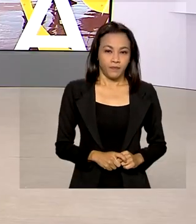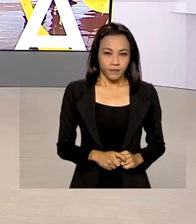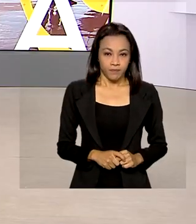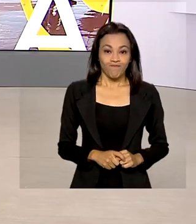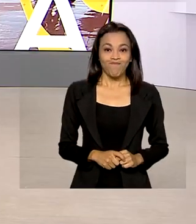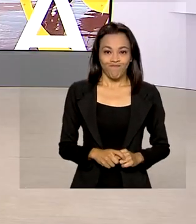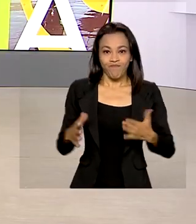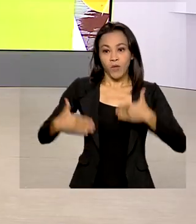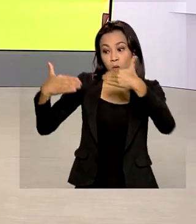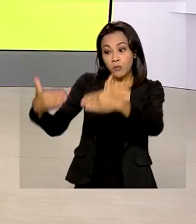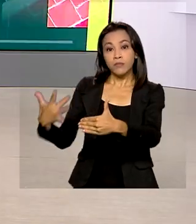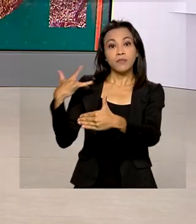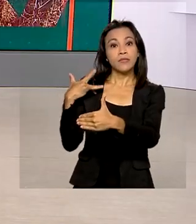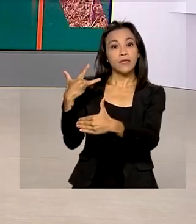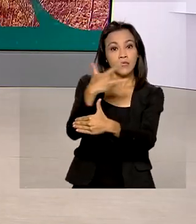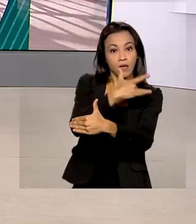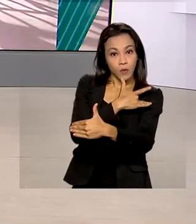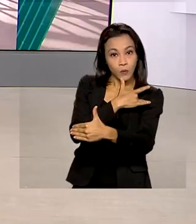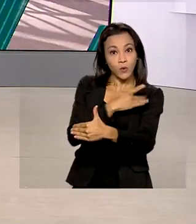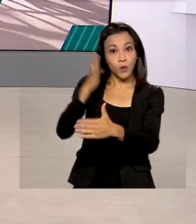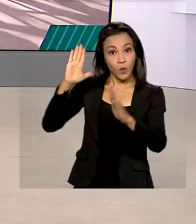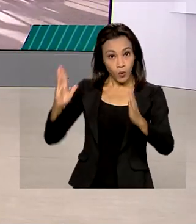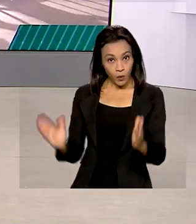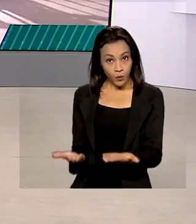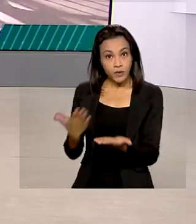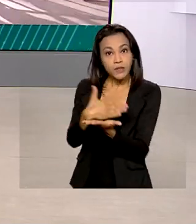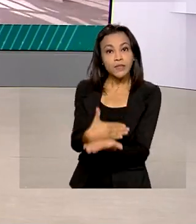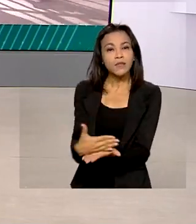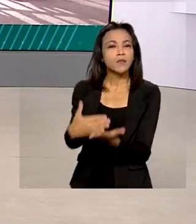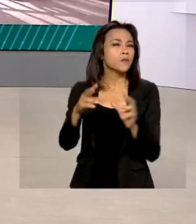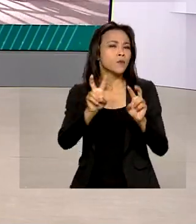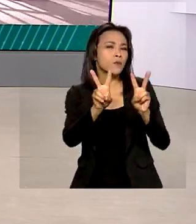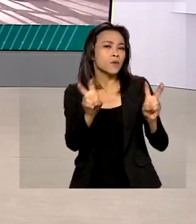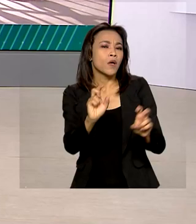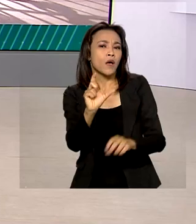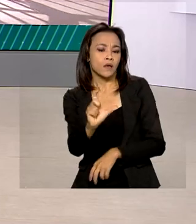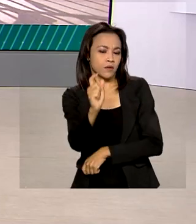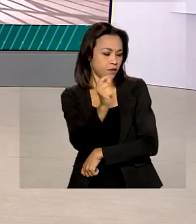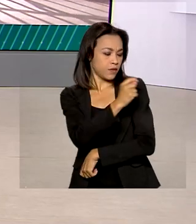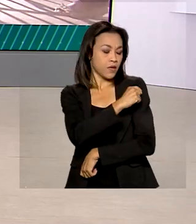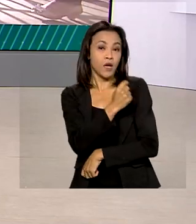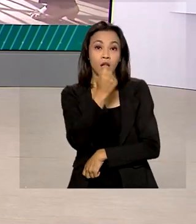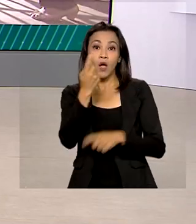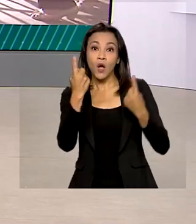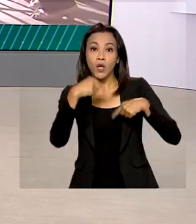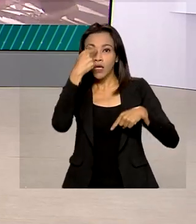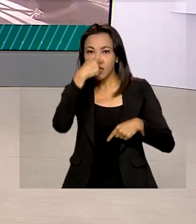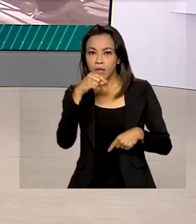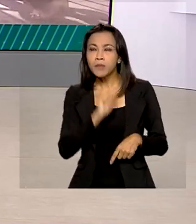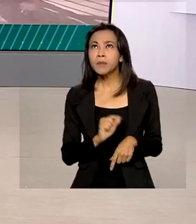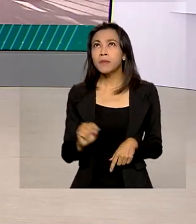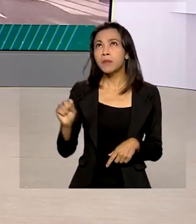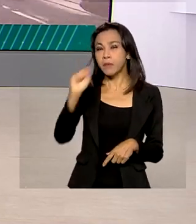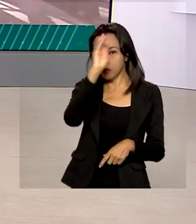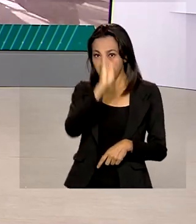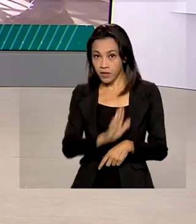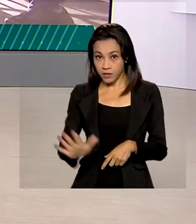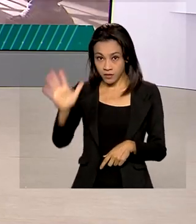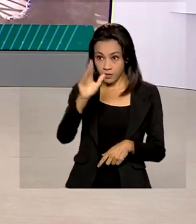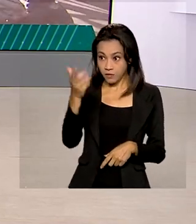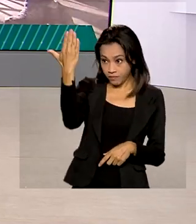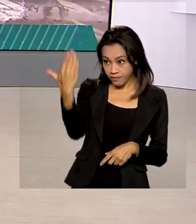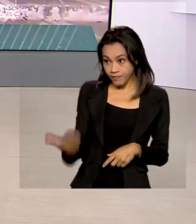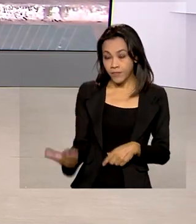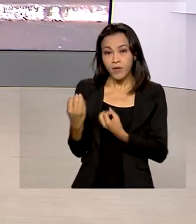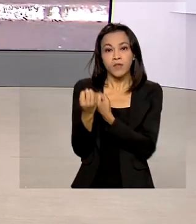O Ministério da Saúde dá início hoje a campanha de vacinação contra a gripe em todo o país. O repórter Glauco de